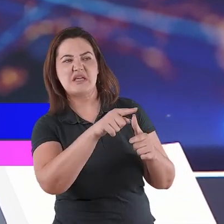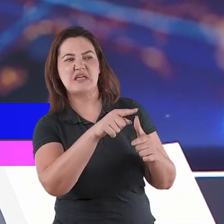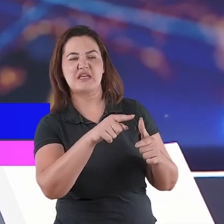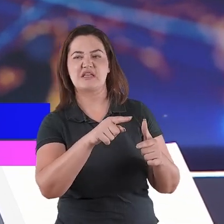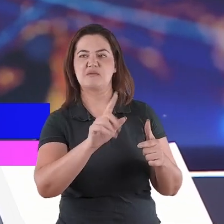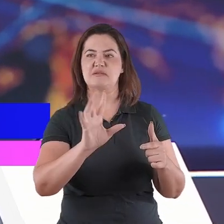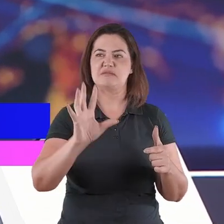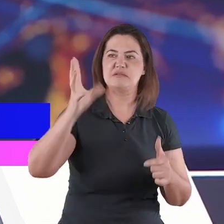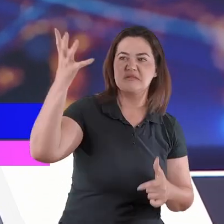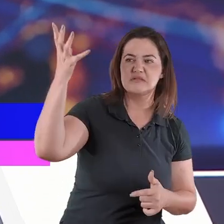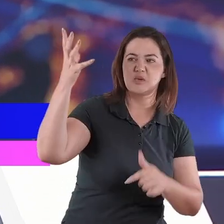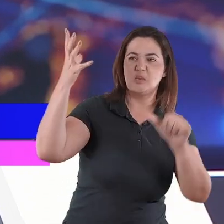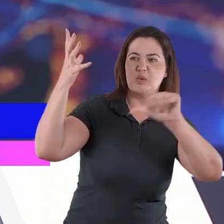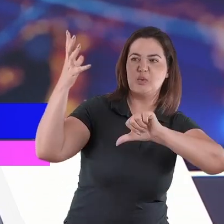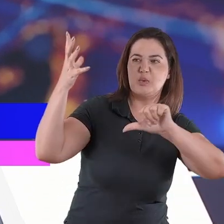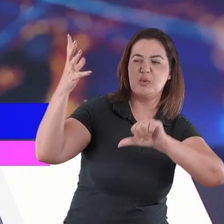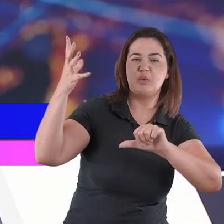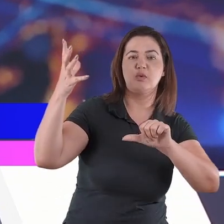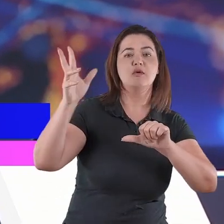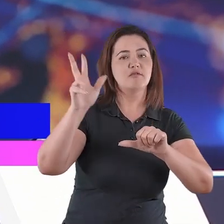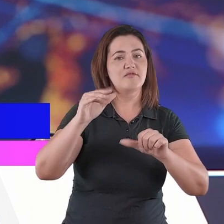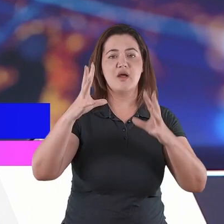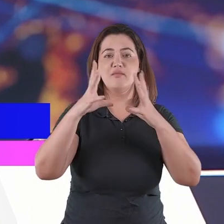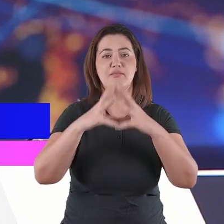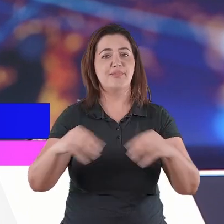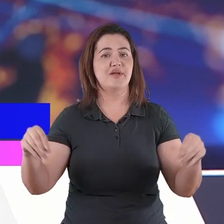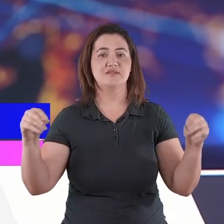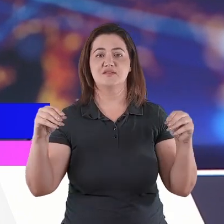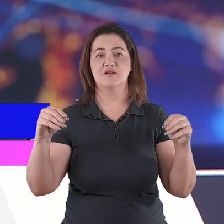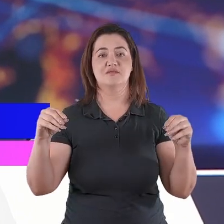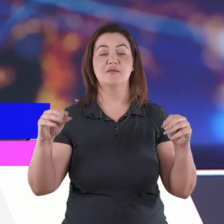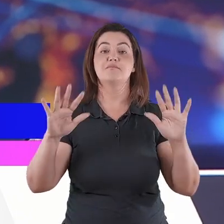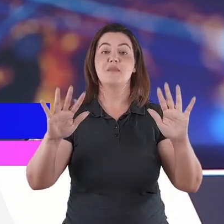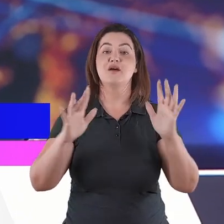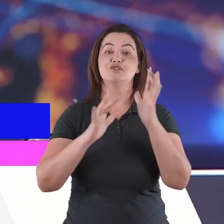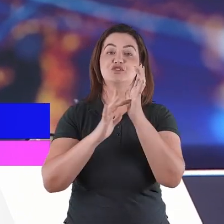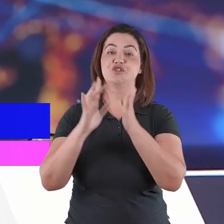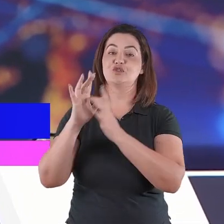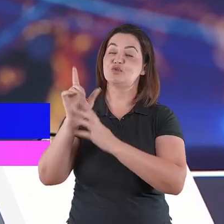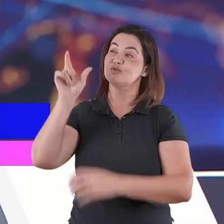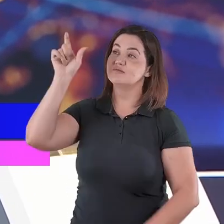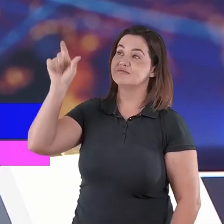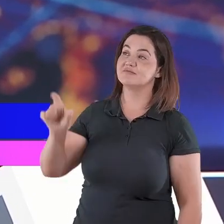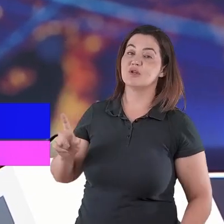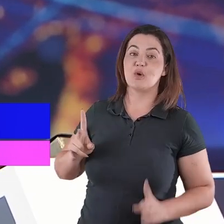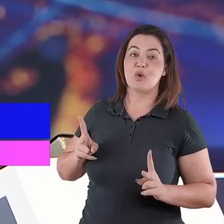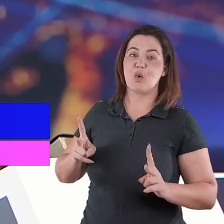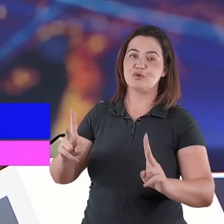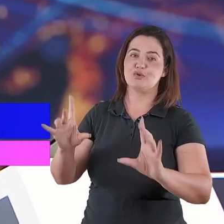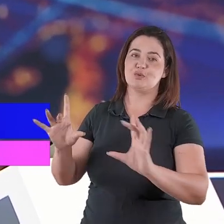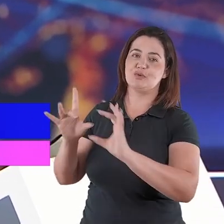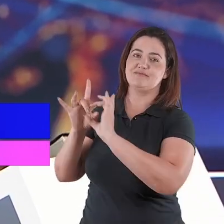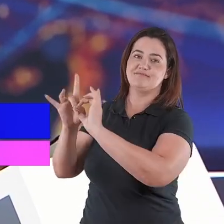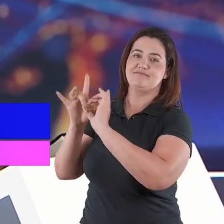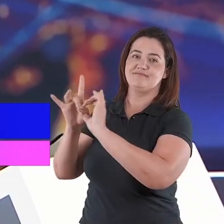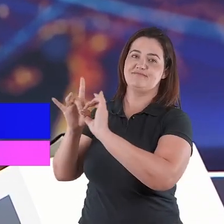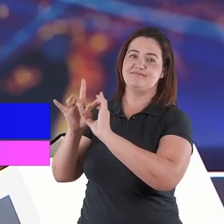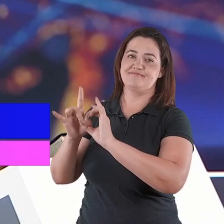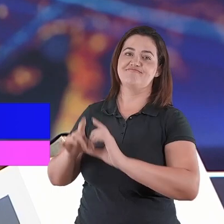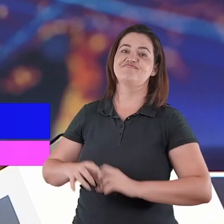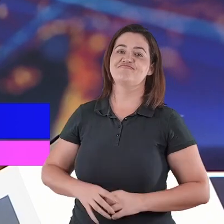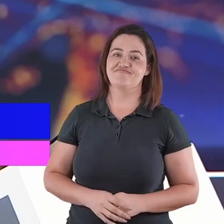e Cristo continuará brilhando, é bem verdade, quando os temporais estão